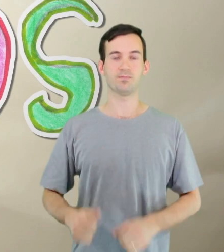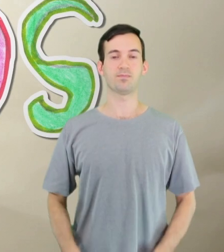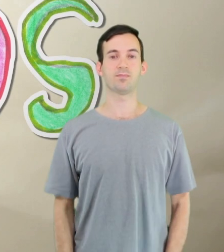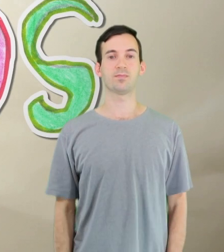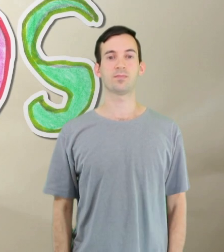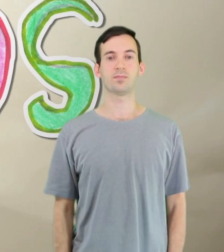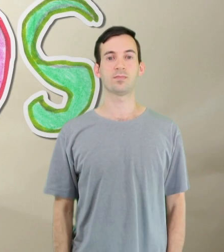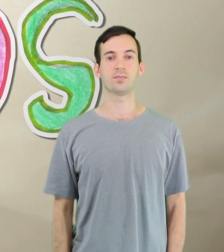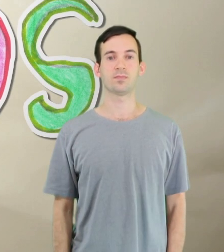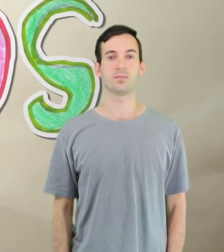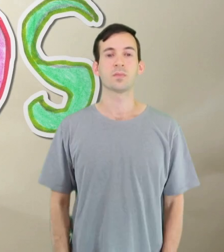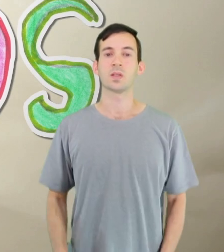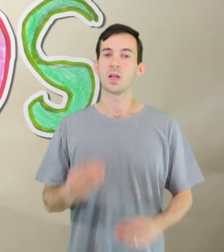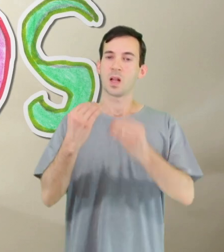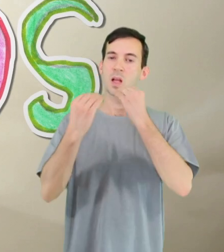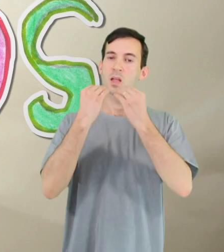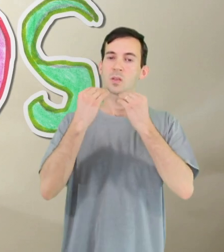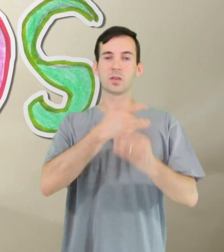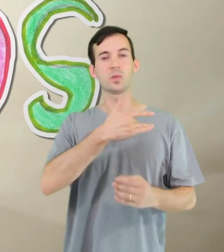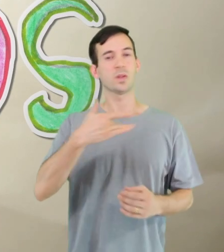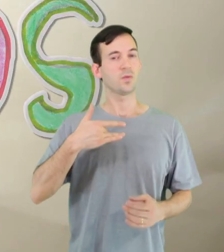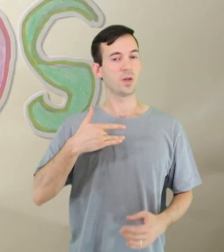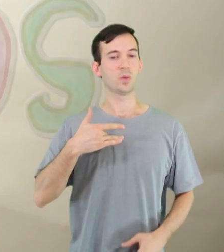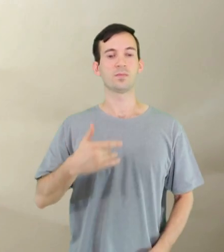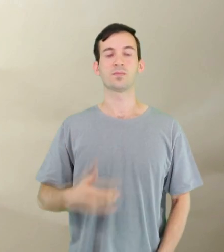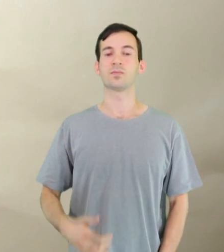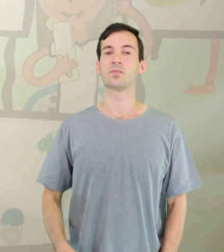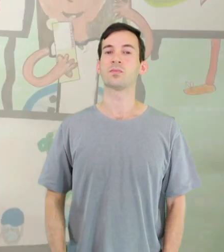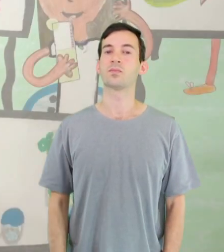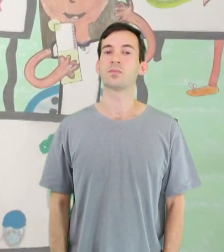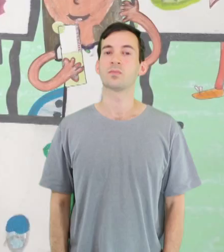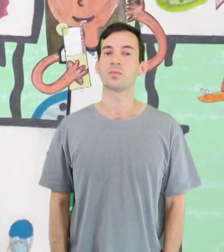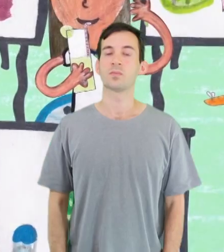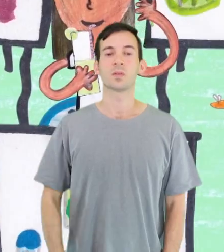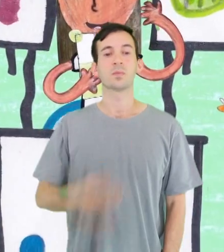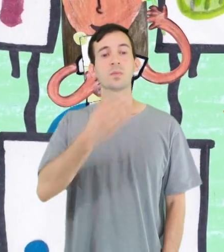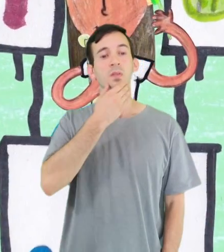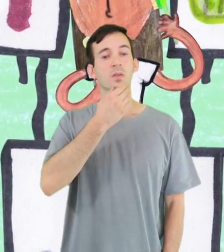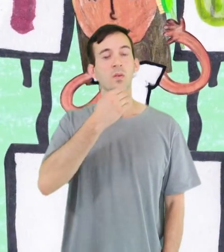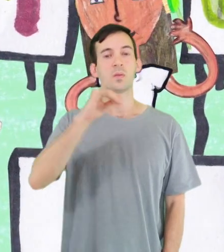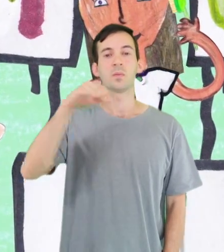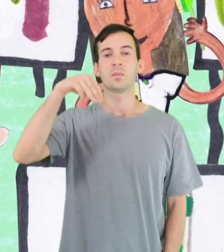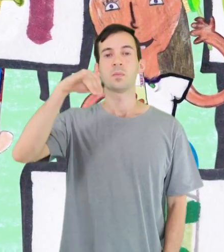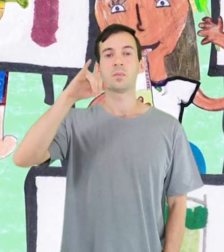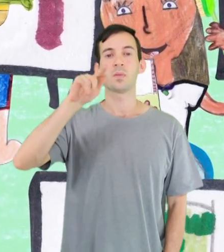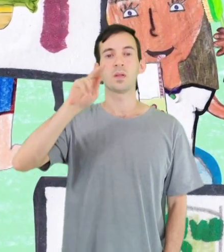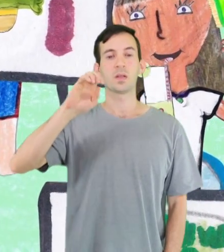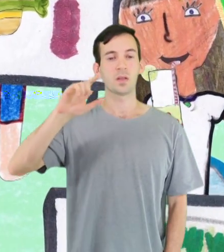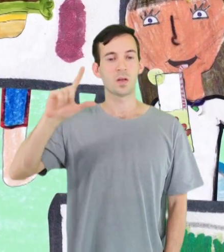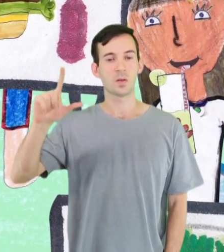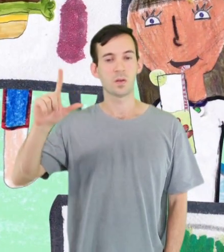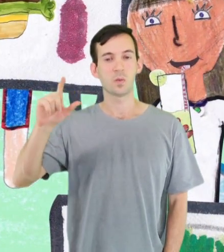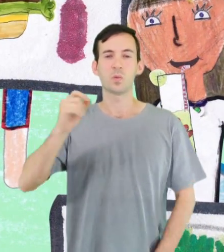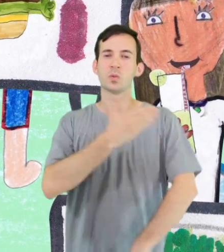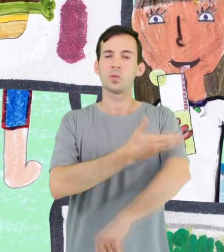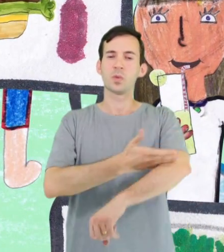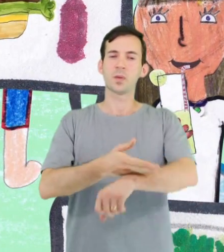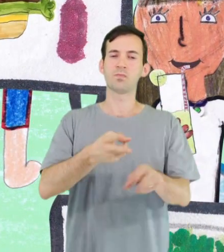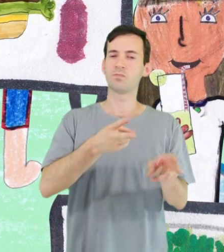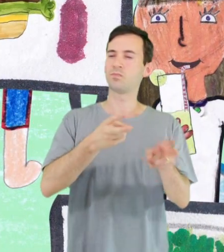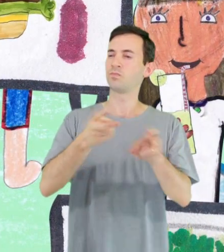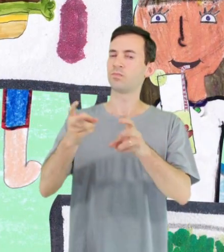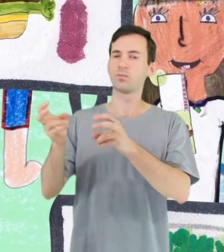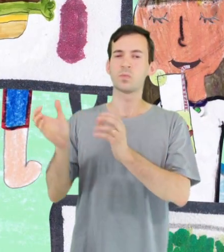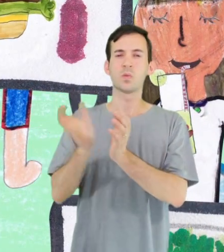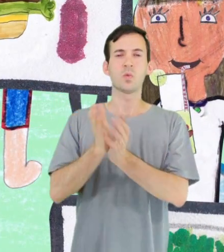Criando Juntos Episódio de hoje, Lancheira Saudável Miguel tem o costume de observar o que os